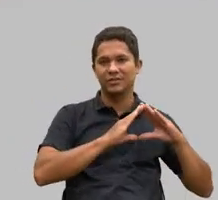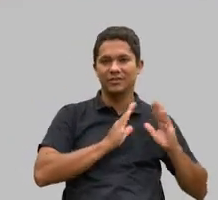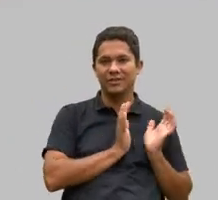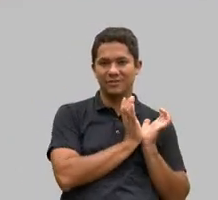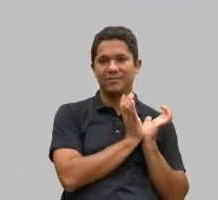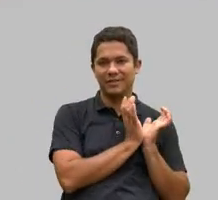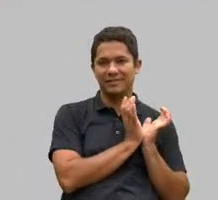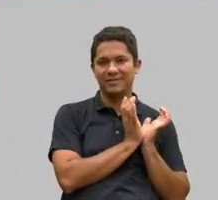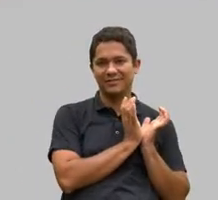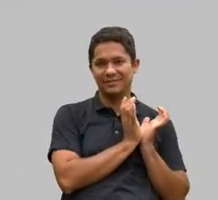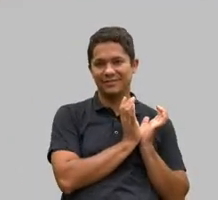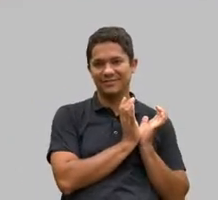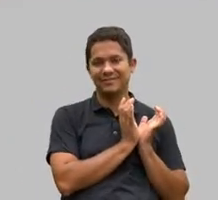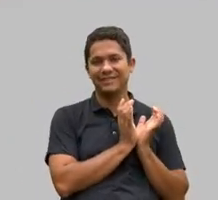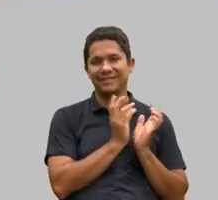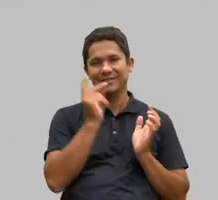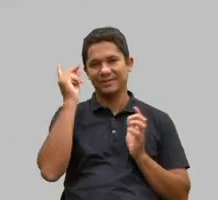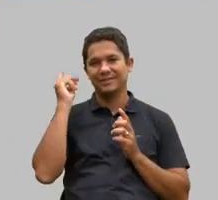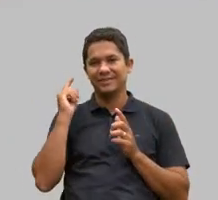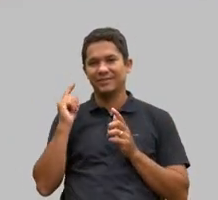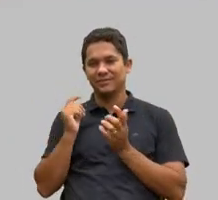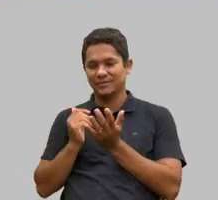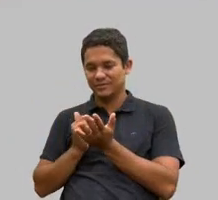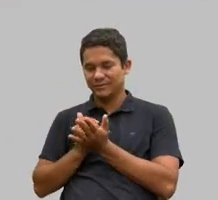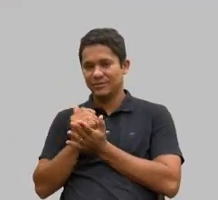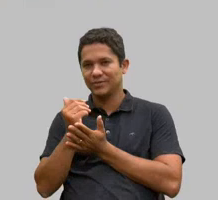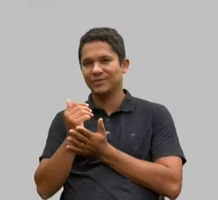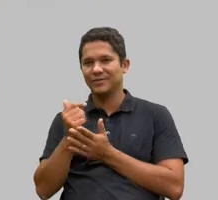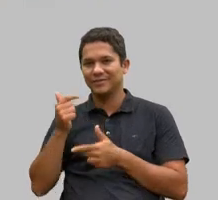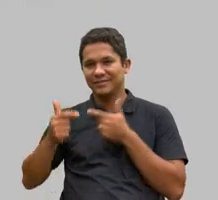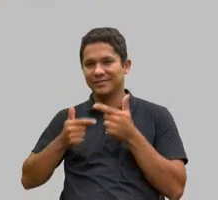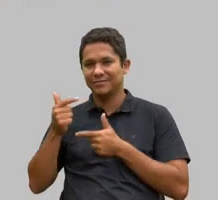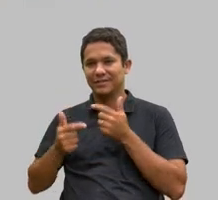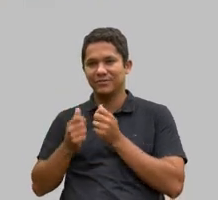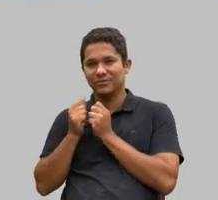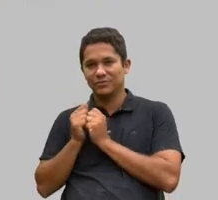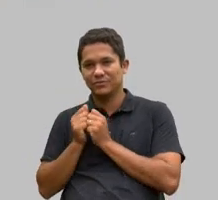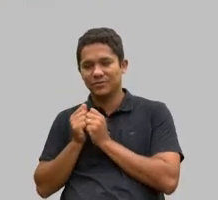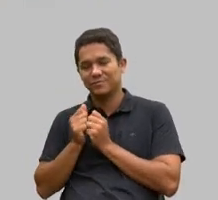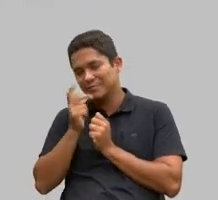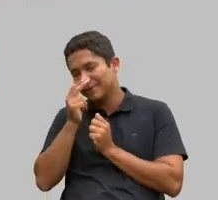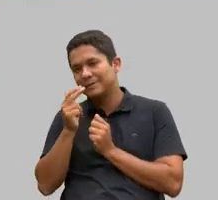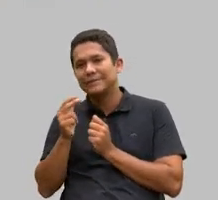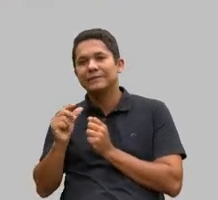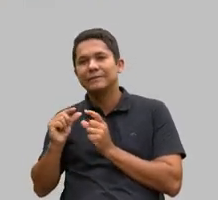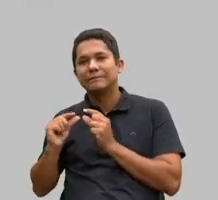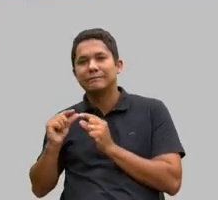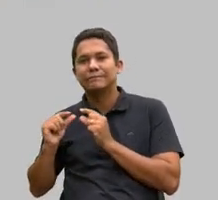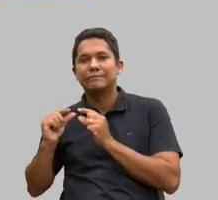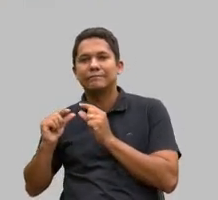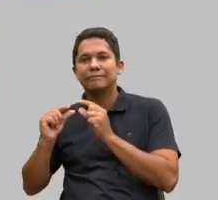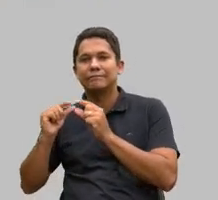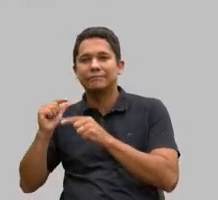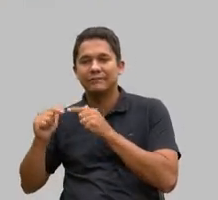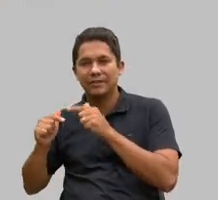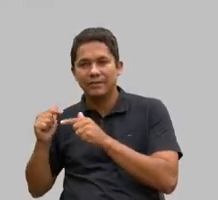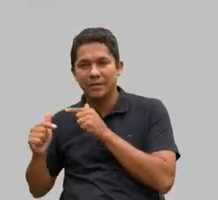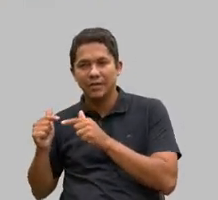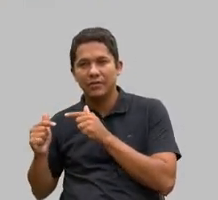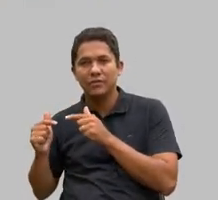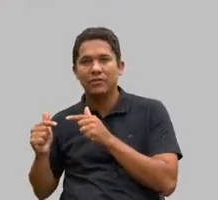esse trabalho já há alguns anos de forma muito tímida e eu fico muito feliz que as APAI tenham